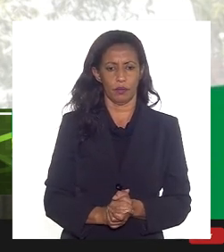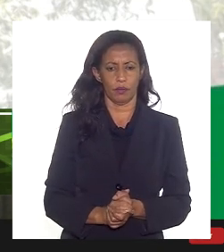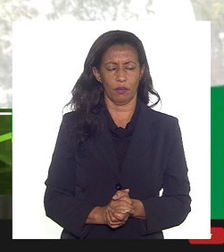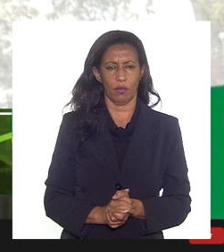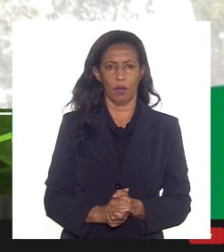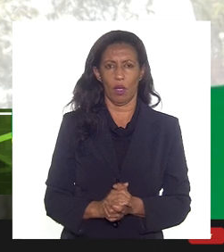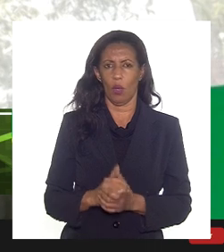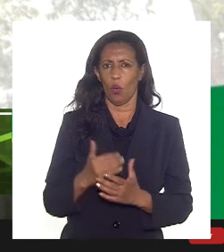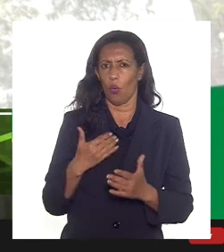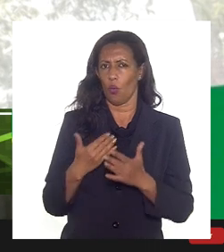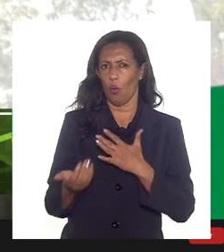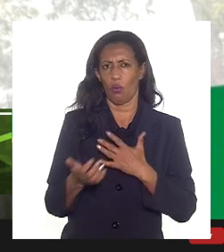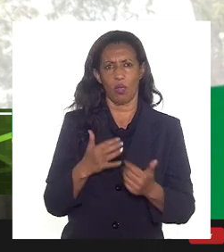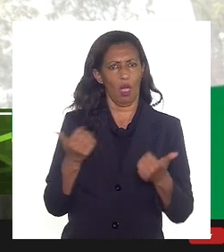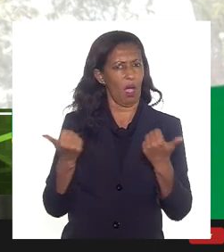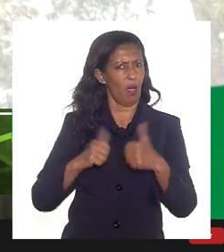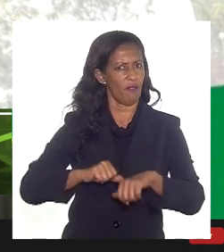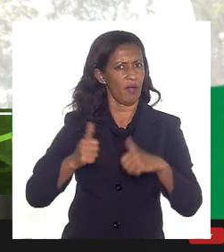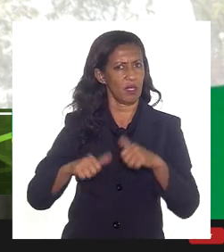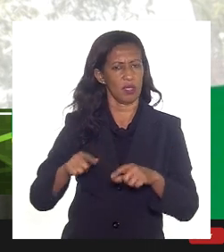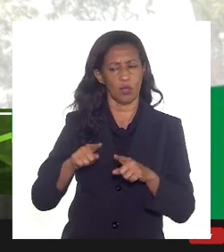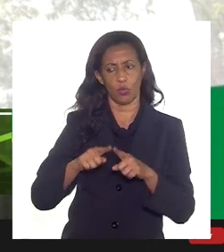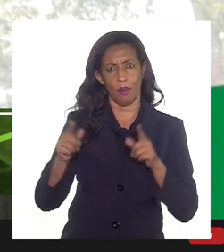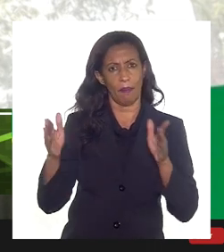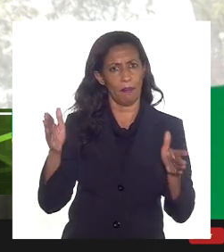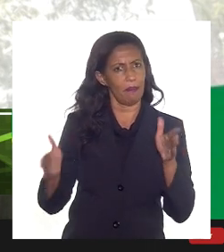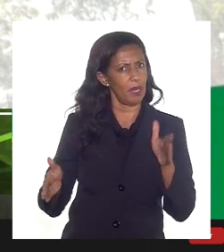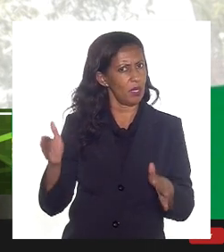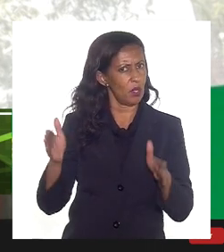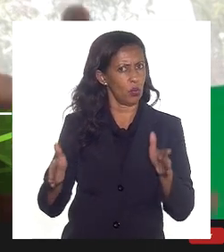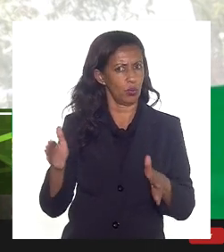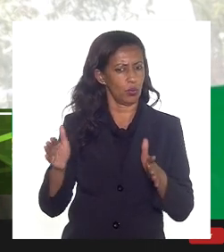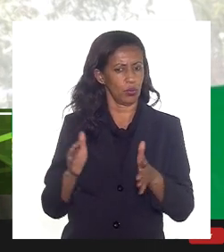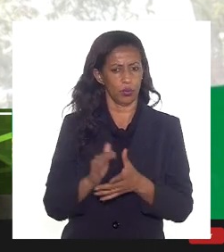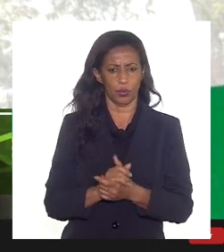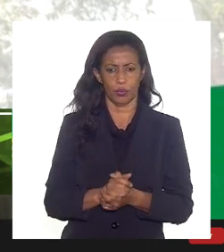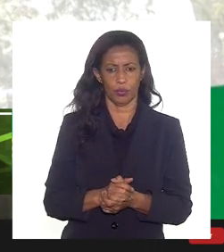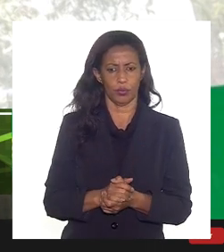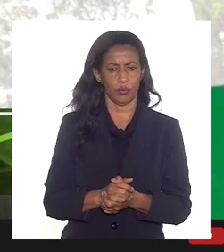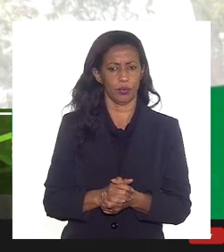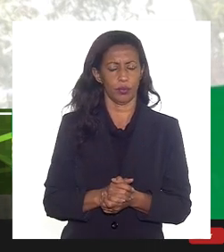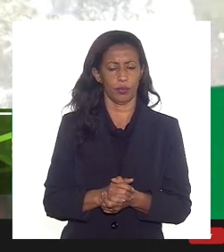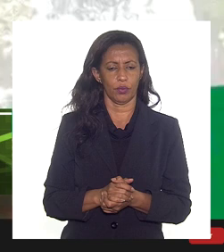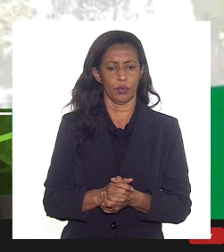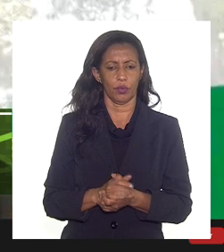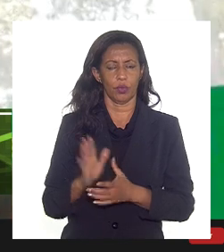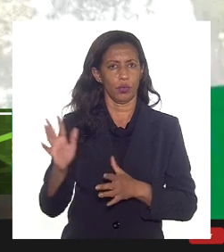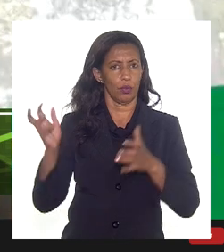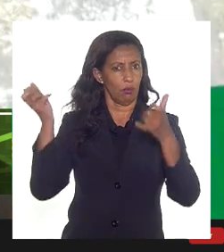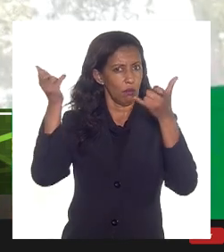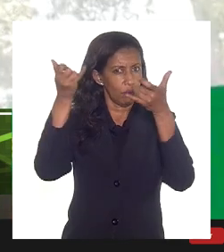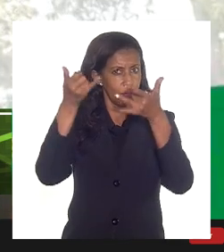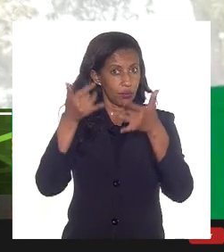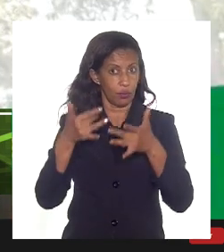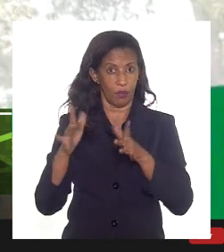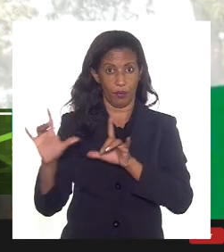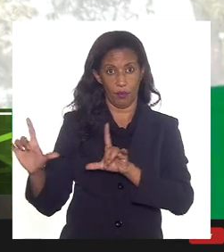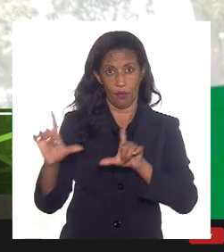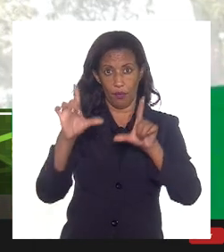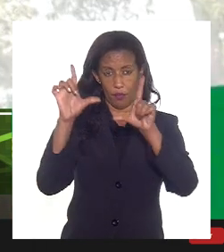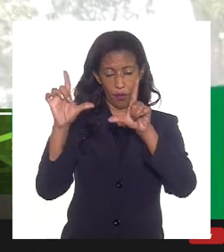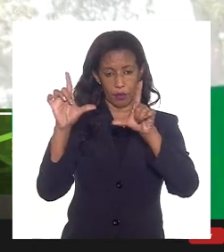avaliação sobre um período ou outro um detalhamento ilustrativo